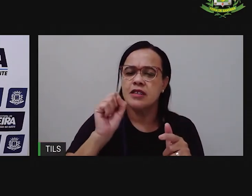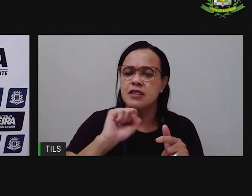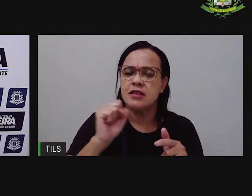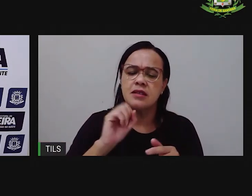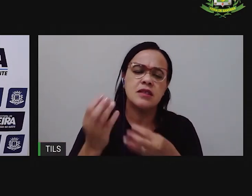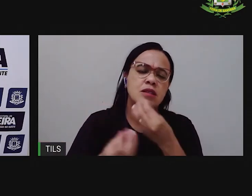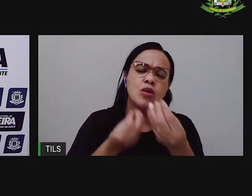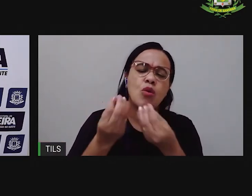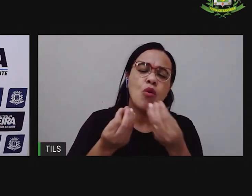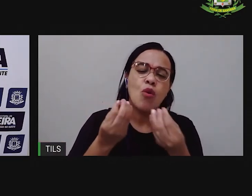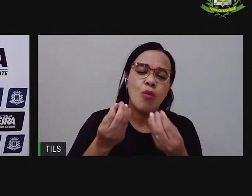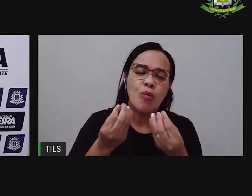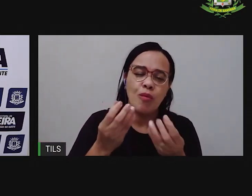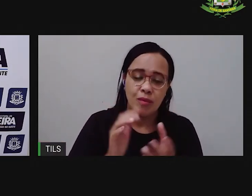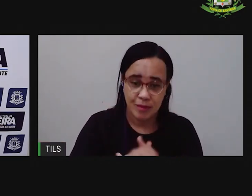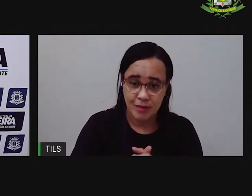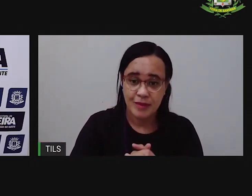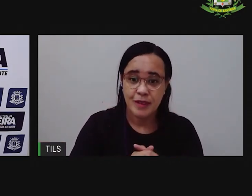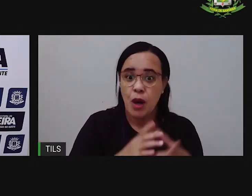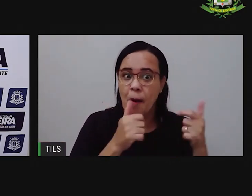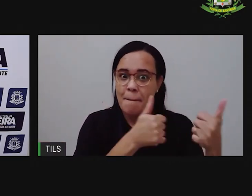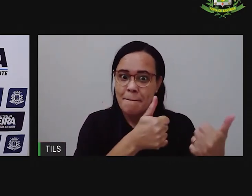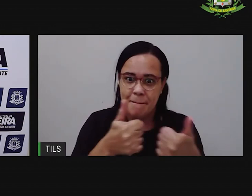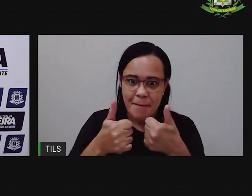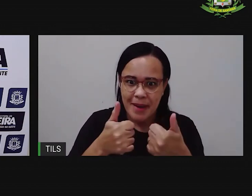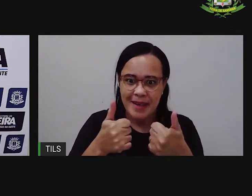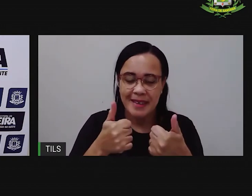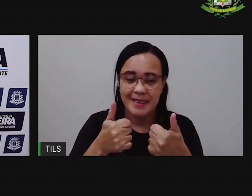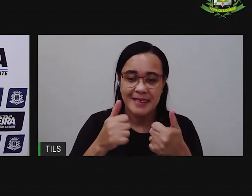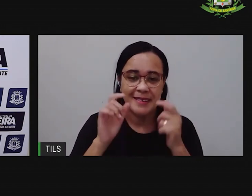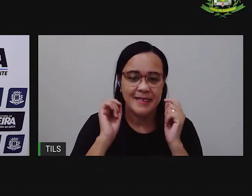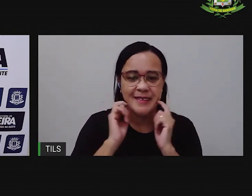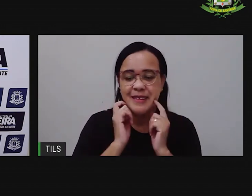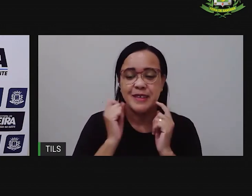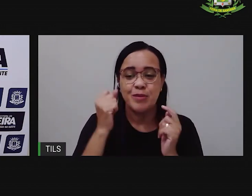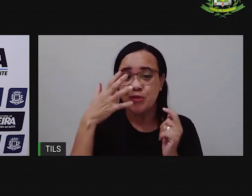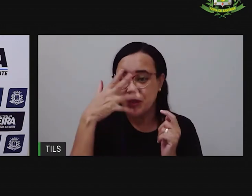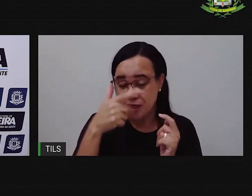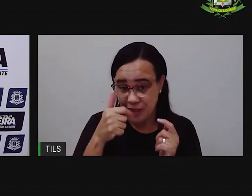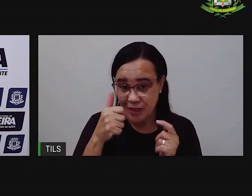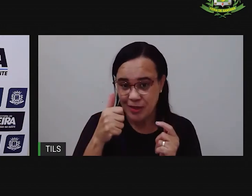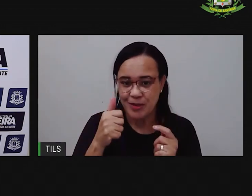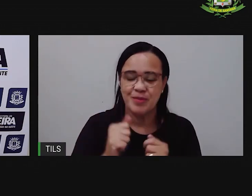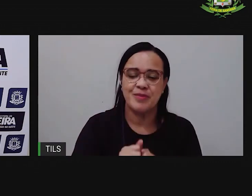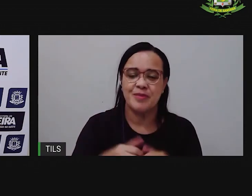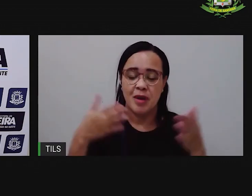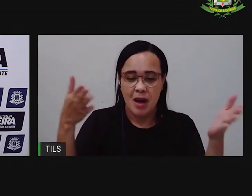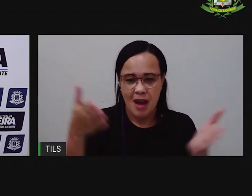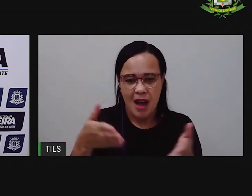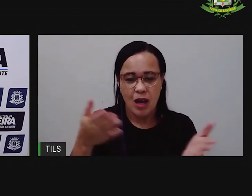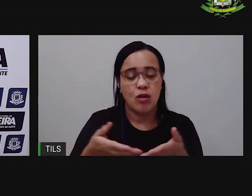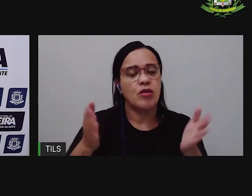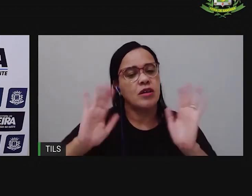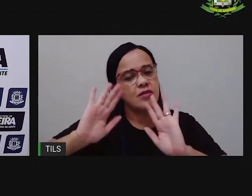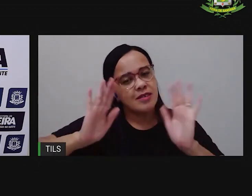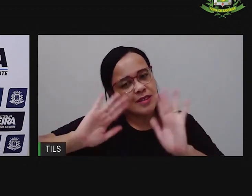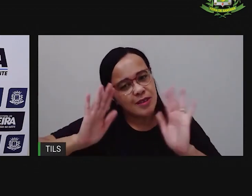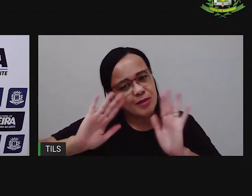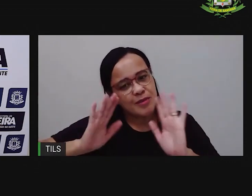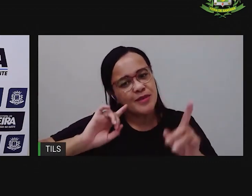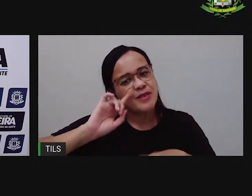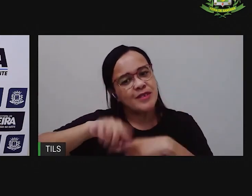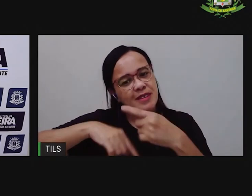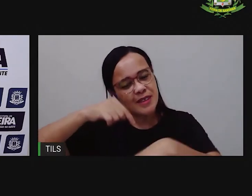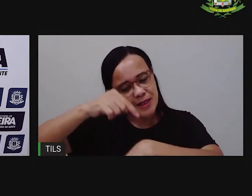Capricha aí, quero ver você cria esse desafio, tá bom? A gente vai se despedindo, daqui a pouco a gente se encontra